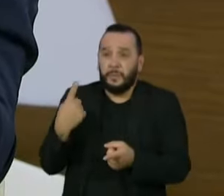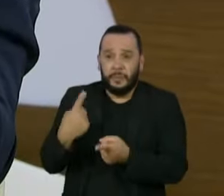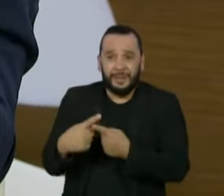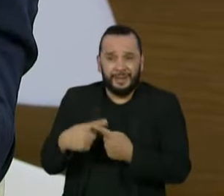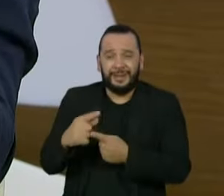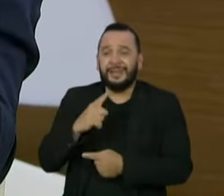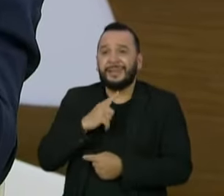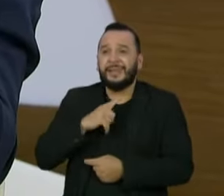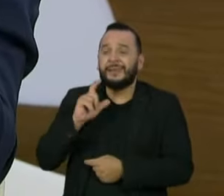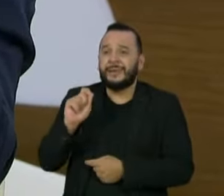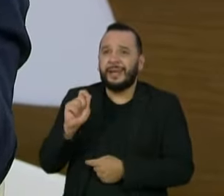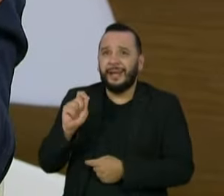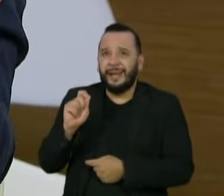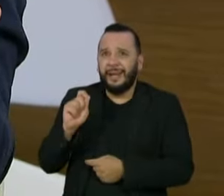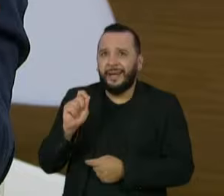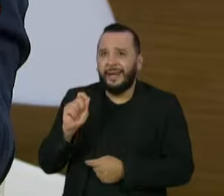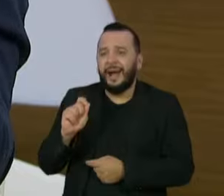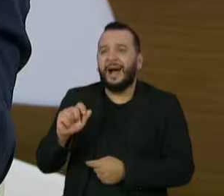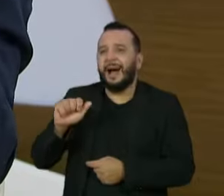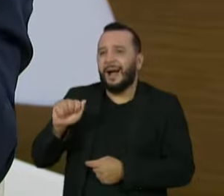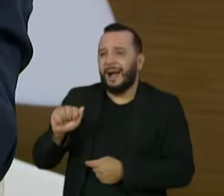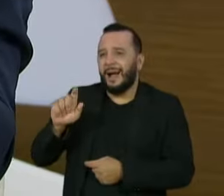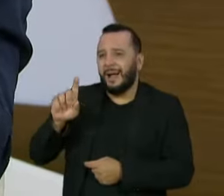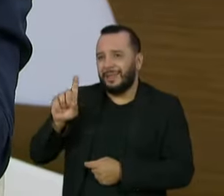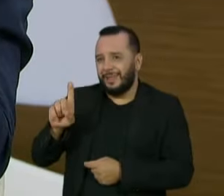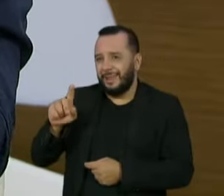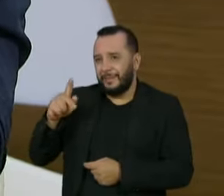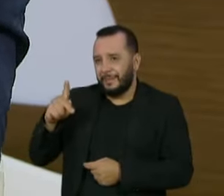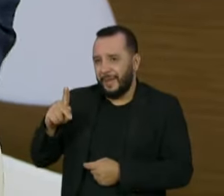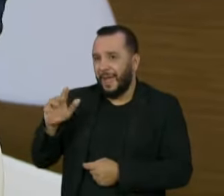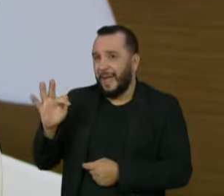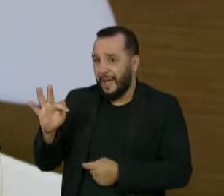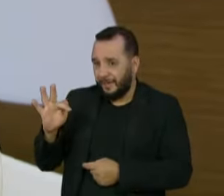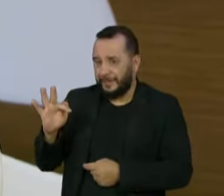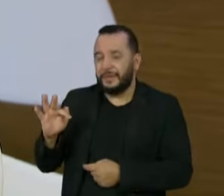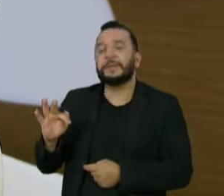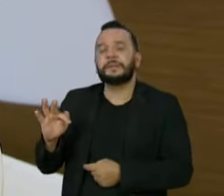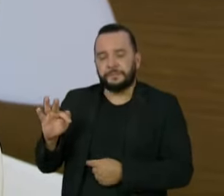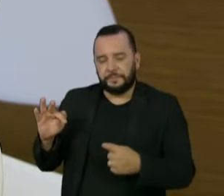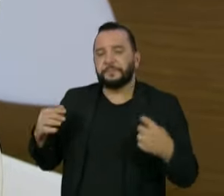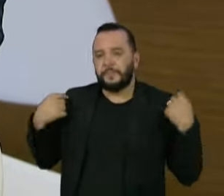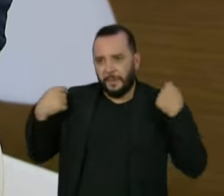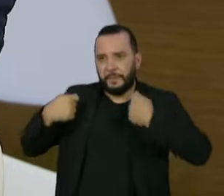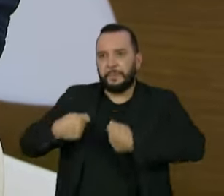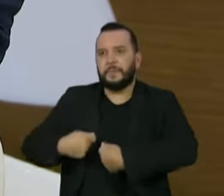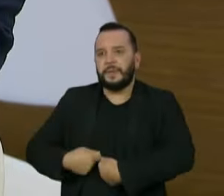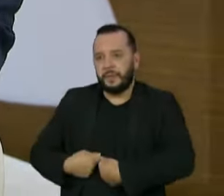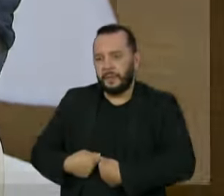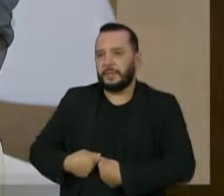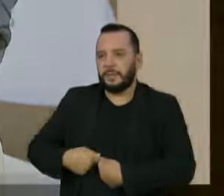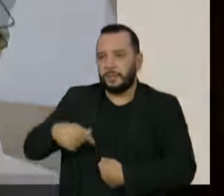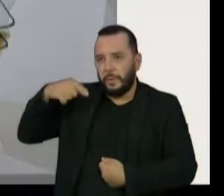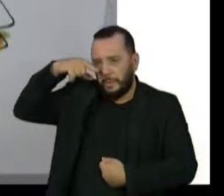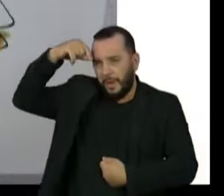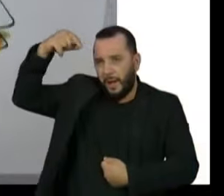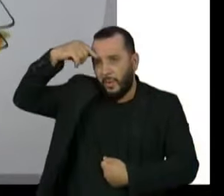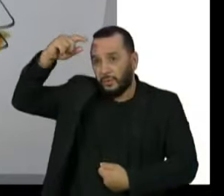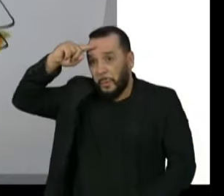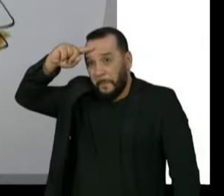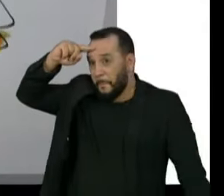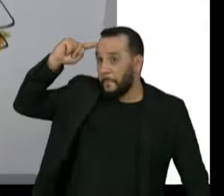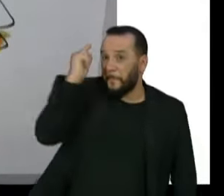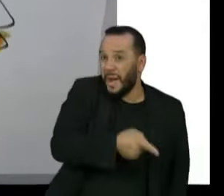ADPF em que o ministro Barroso determinou. Então, a omissão dele ali é